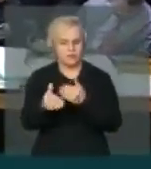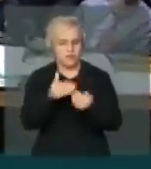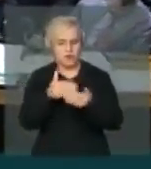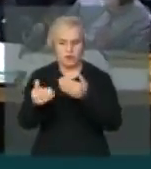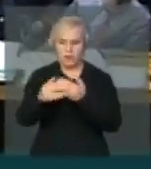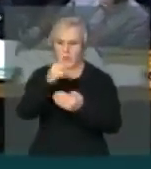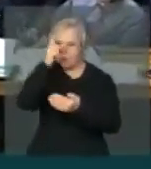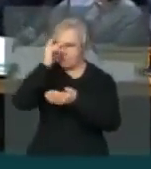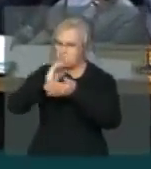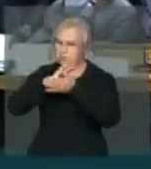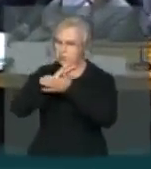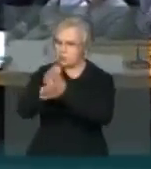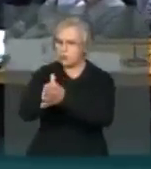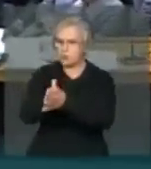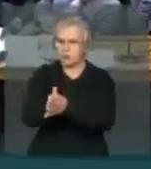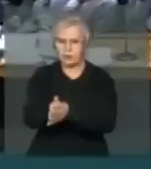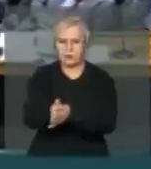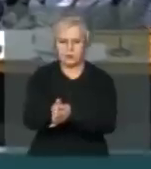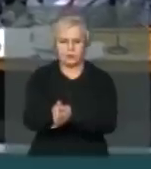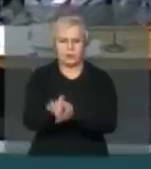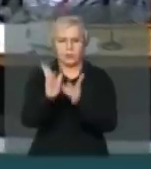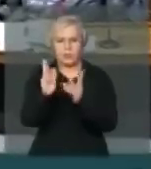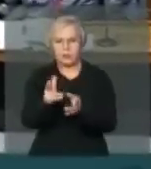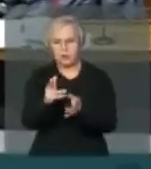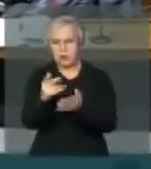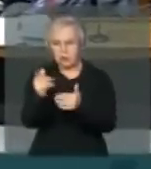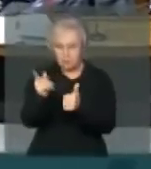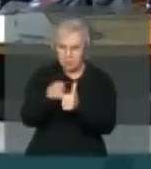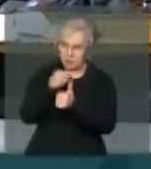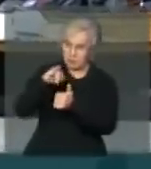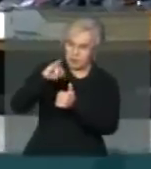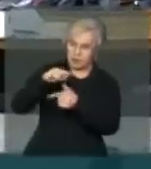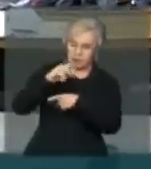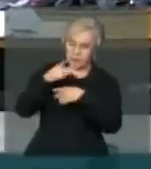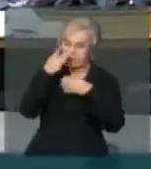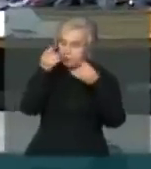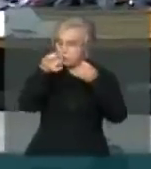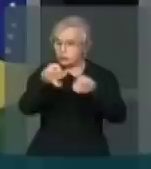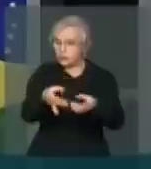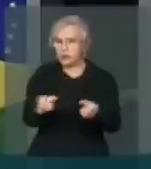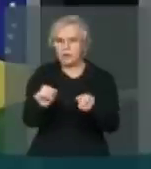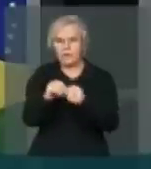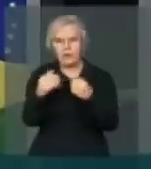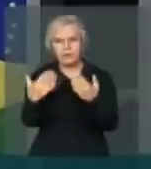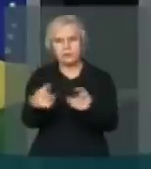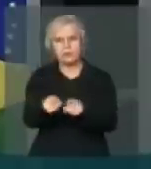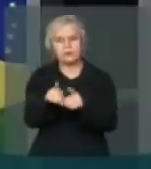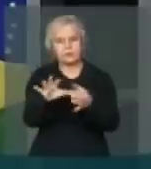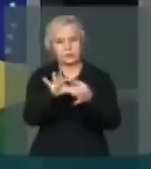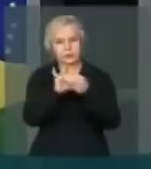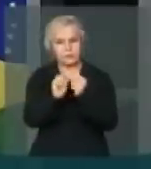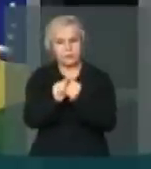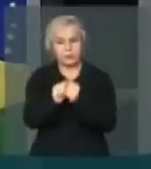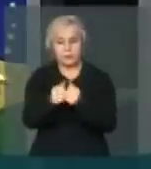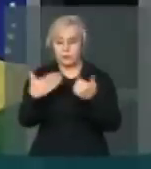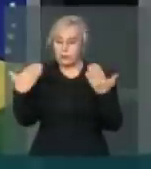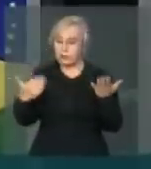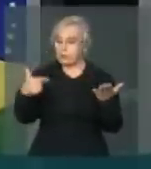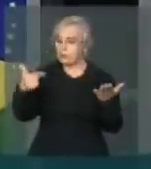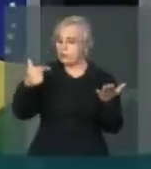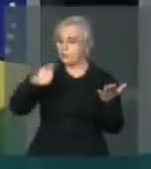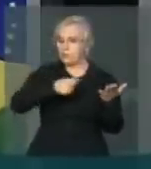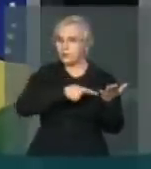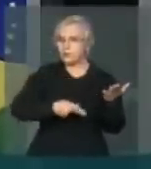Como se mastiga o chiclete E joga fora Faz isso com os seus aliados E o Vice-Presidente Que se